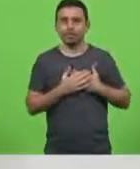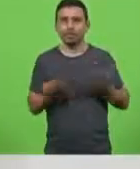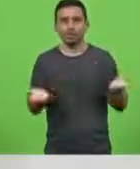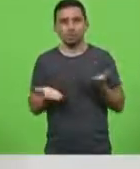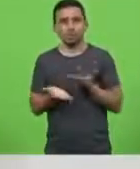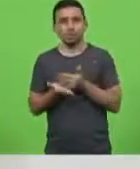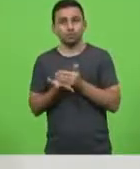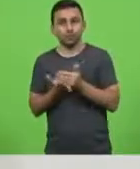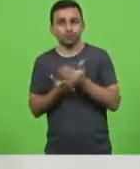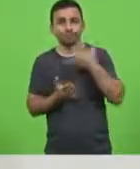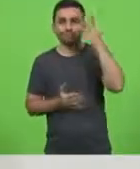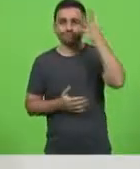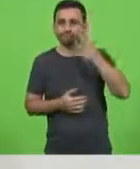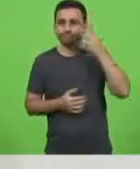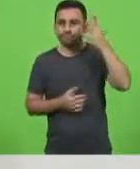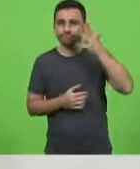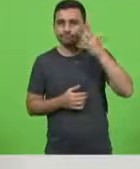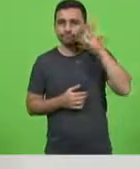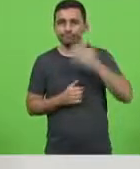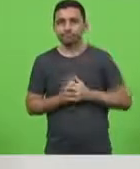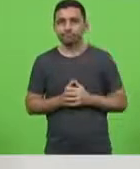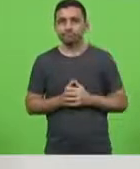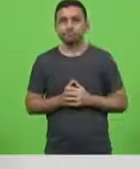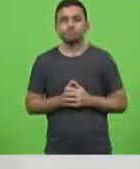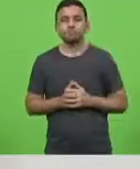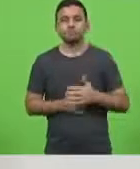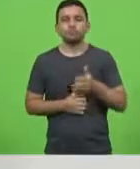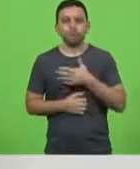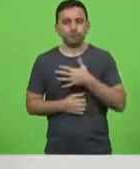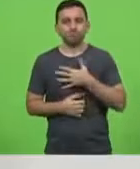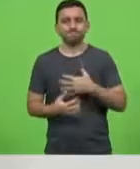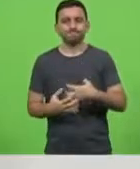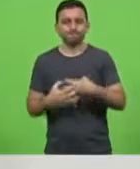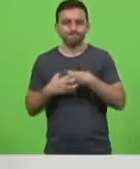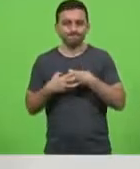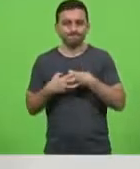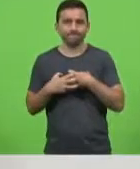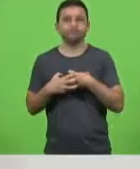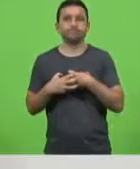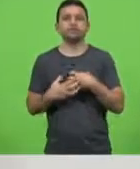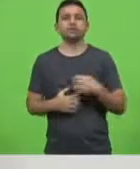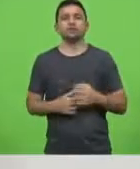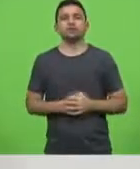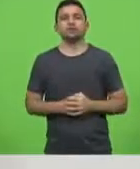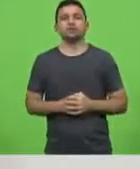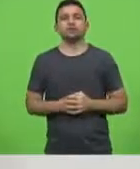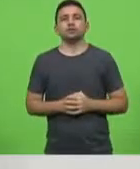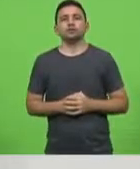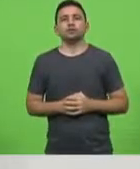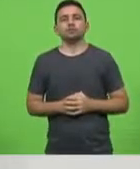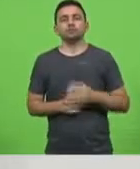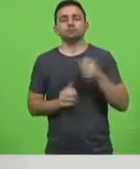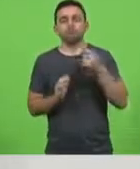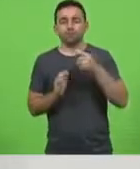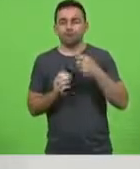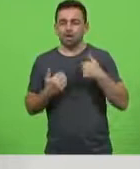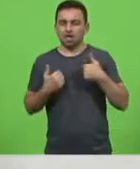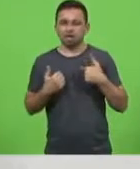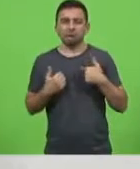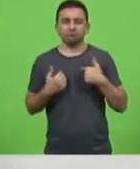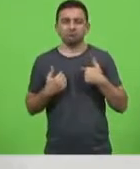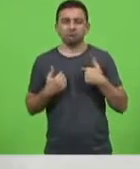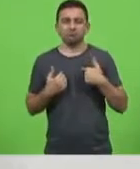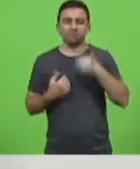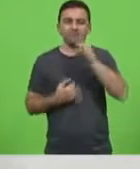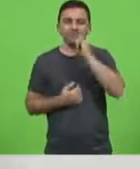palavra o meu sentimento de luto de